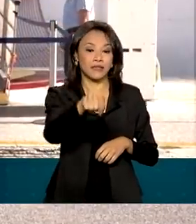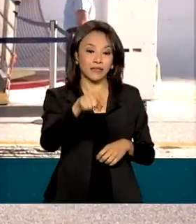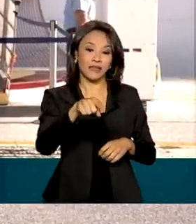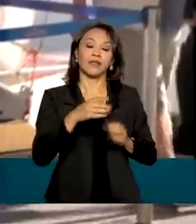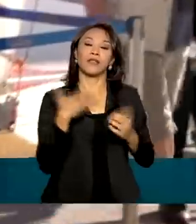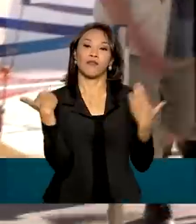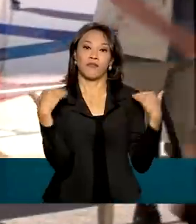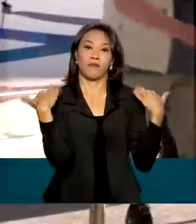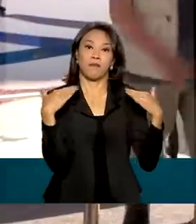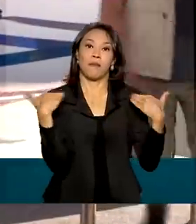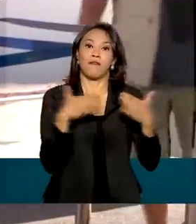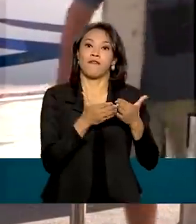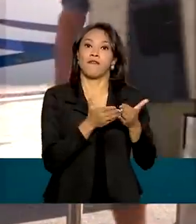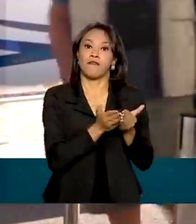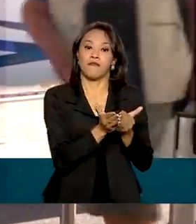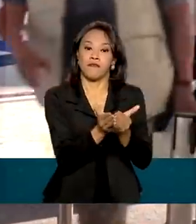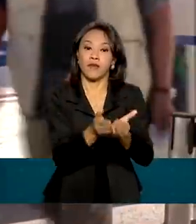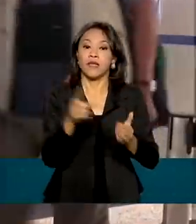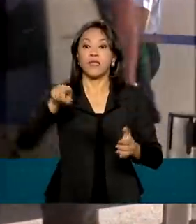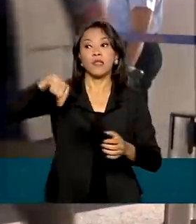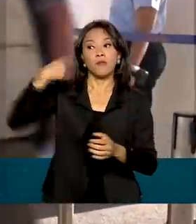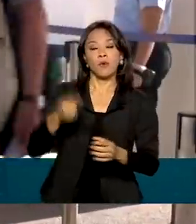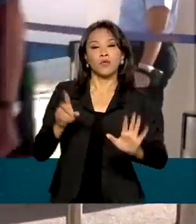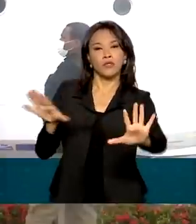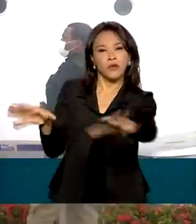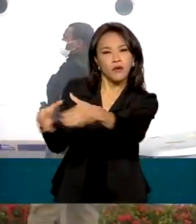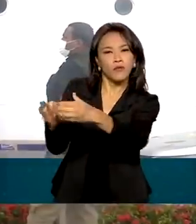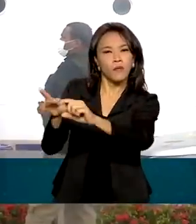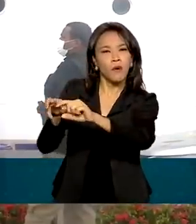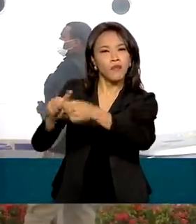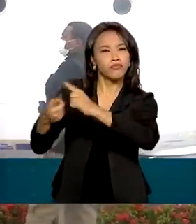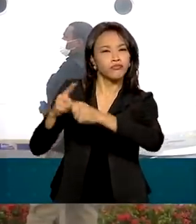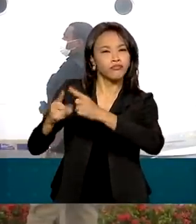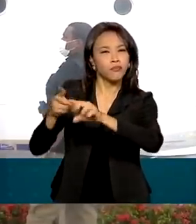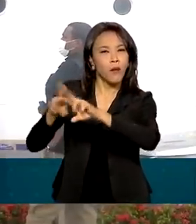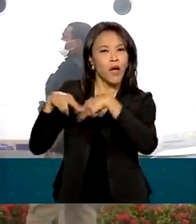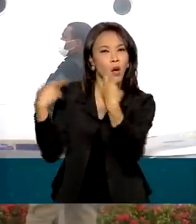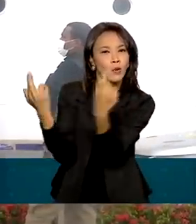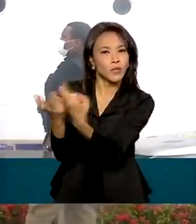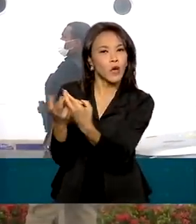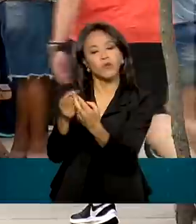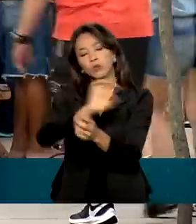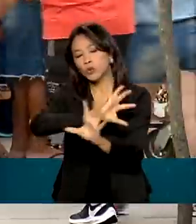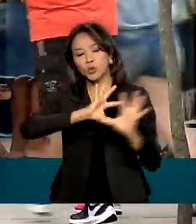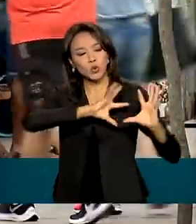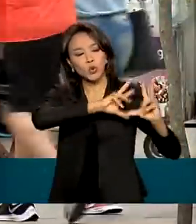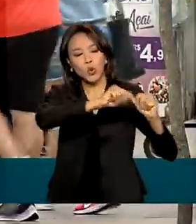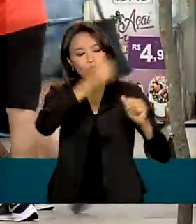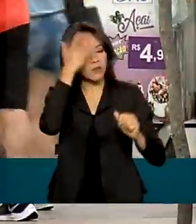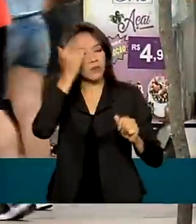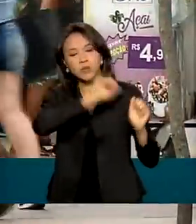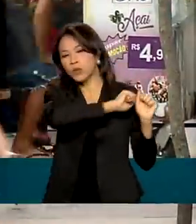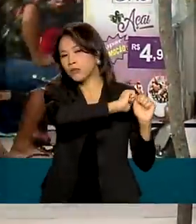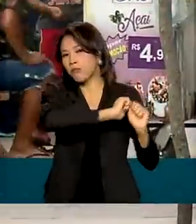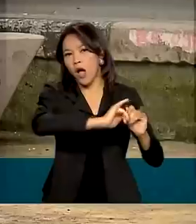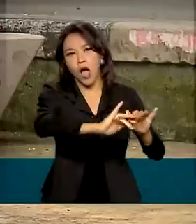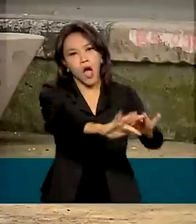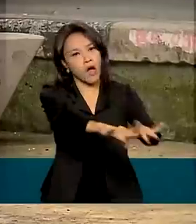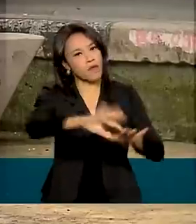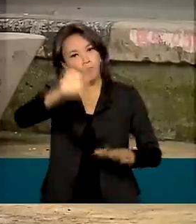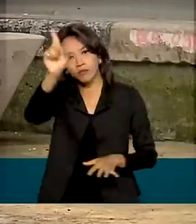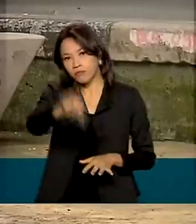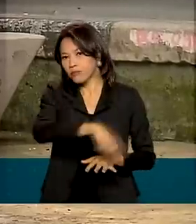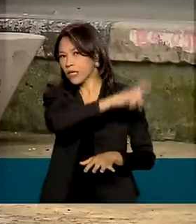governo federal, após reunião com empresários do setor, decidiu pelo desembarque de todos e a suspensão da temporada de